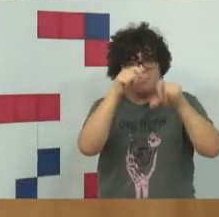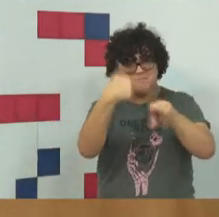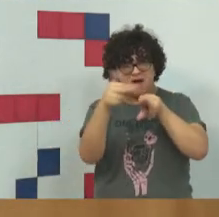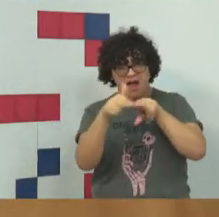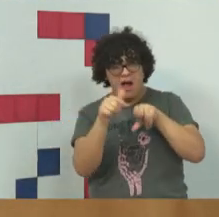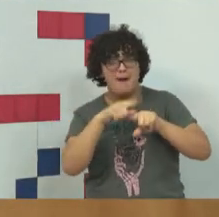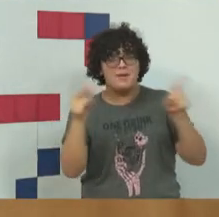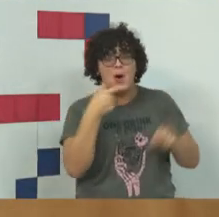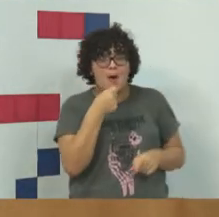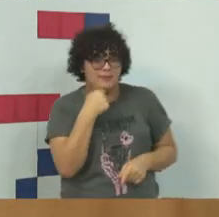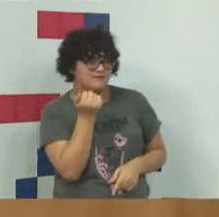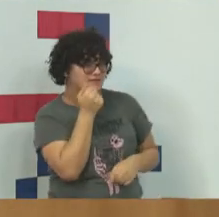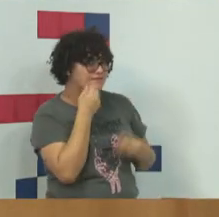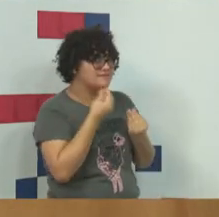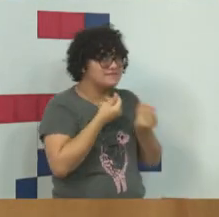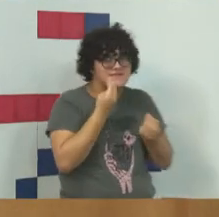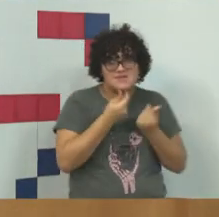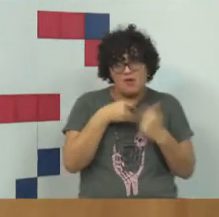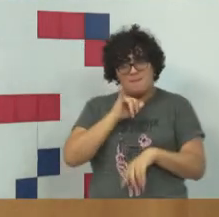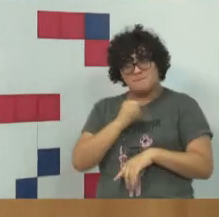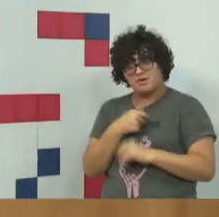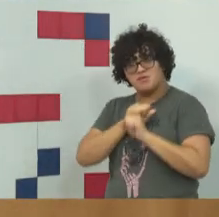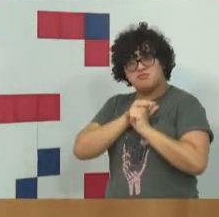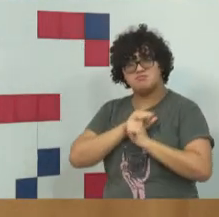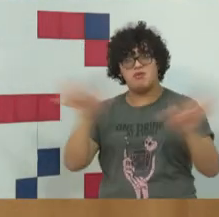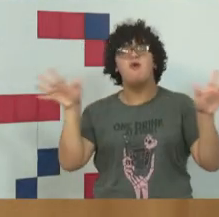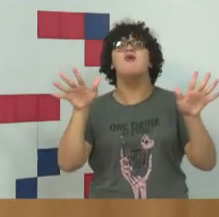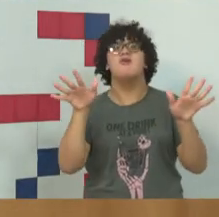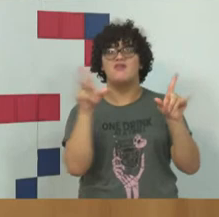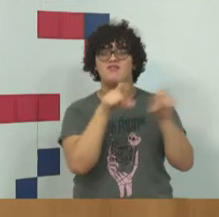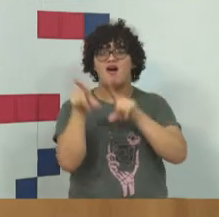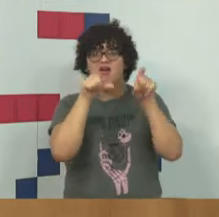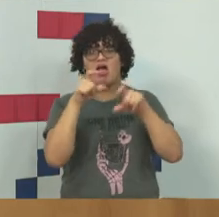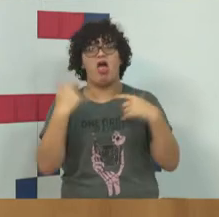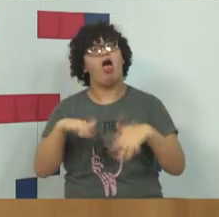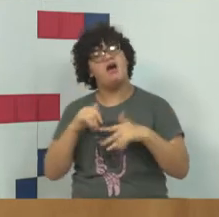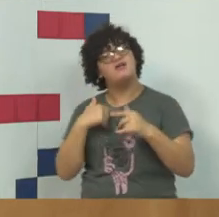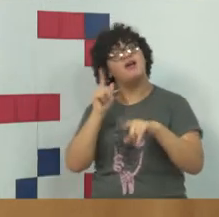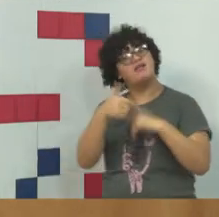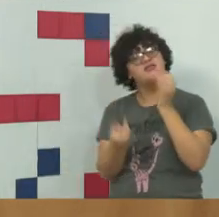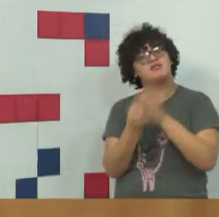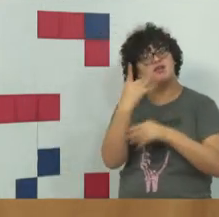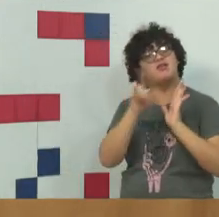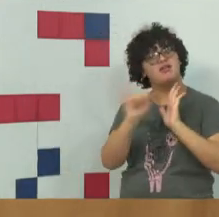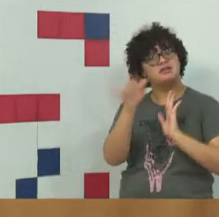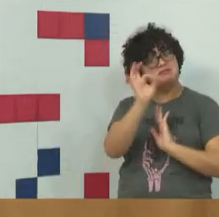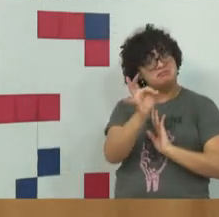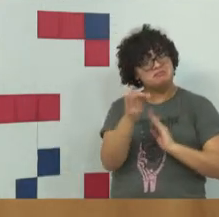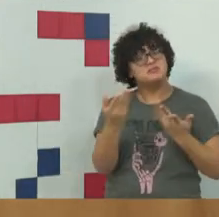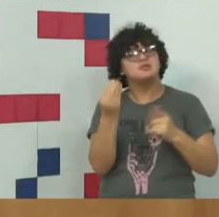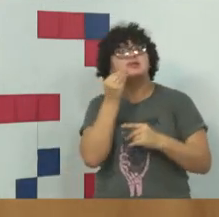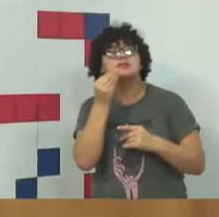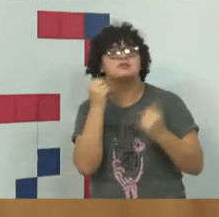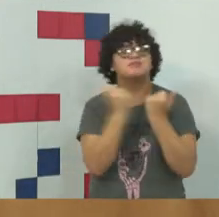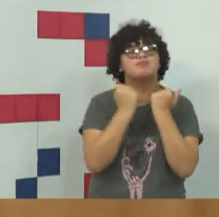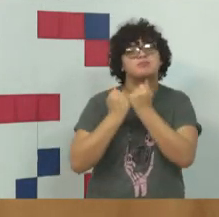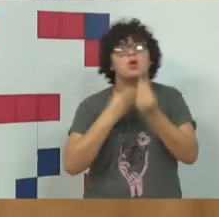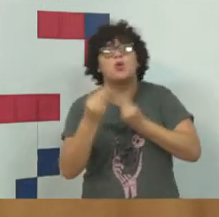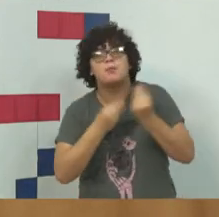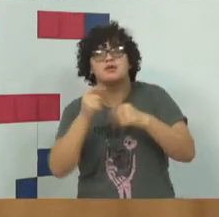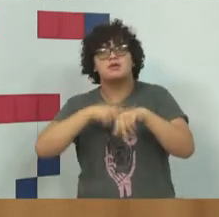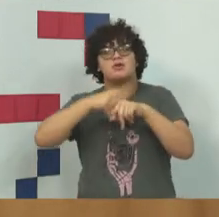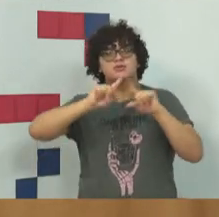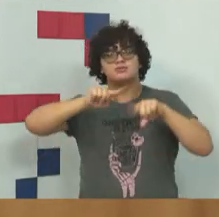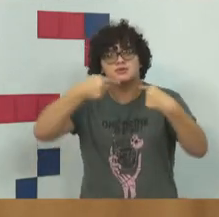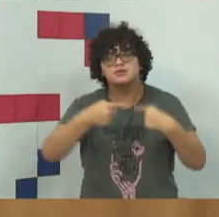definição que nós temos que tratar. Acho que seria isso. Eu ia falar de um bem jurídico autônomo, mas depois a gente no debate